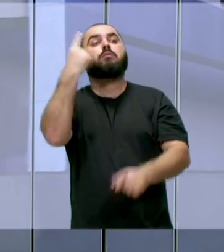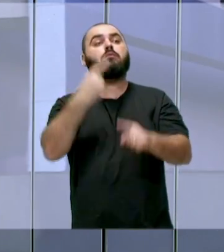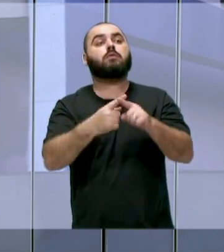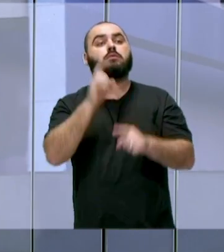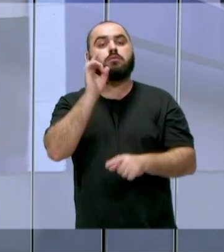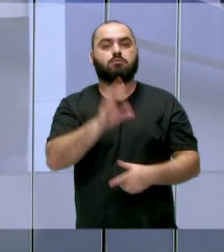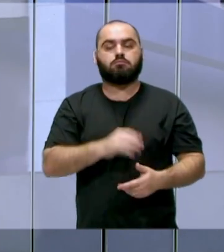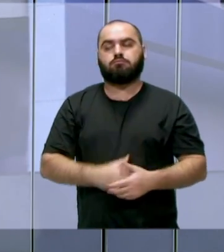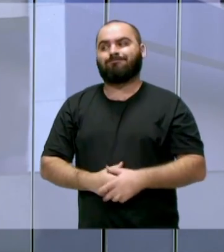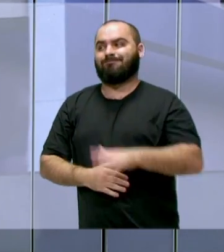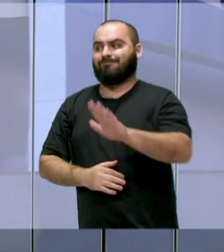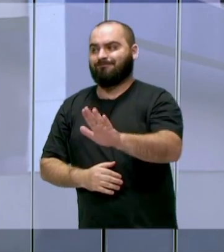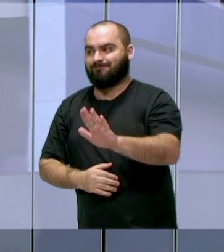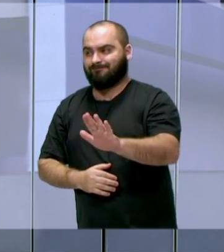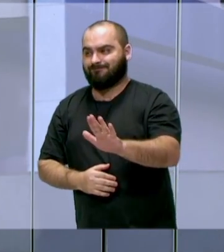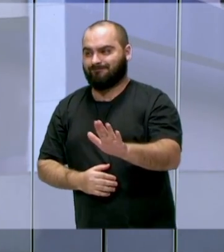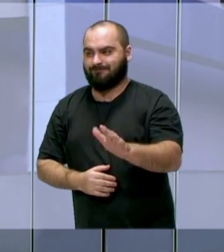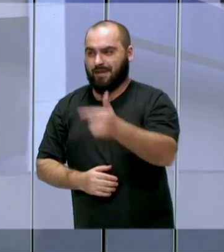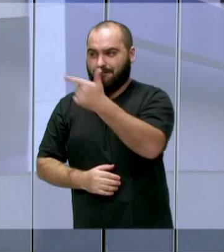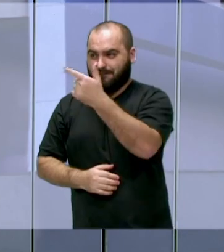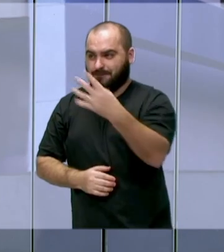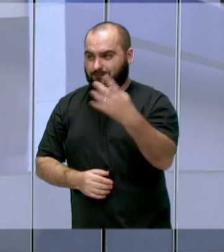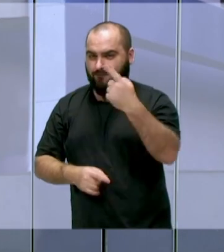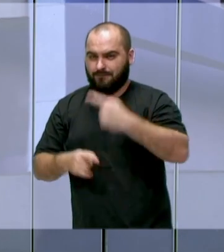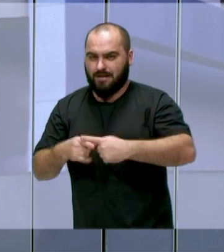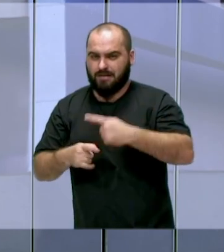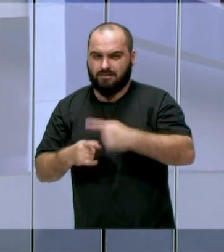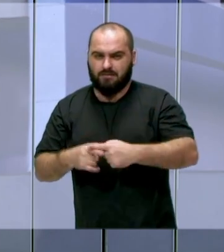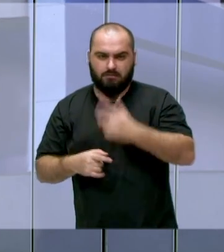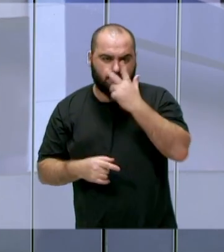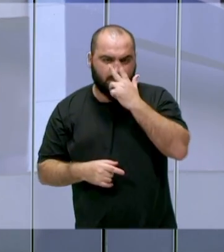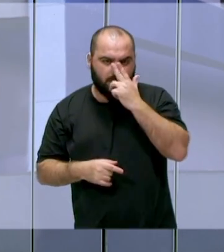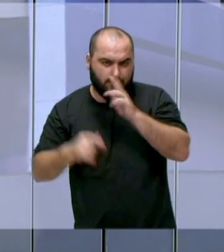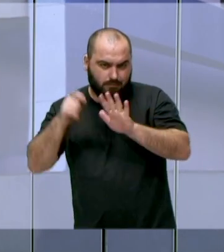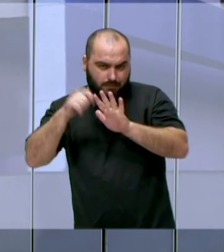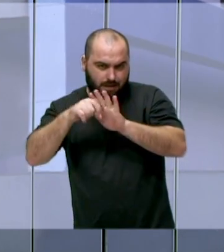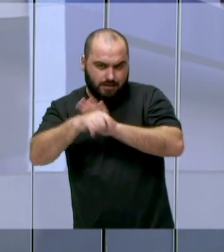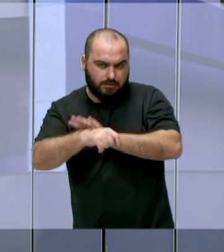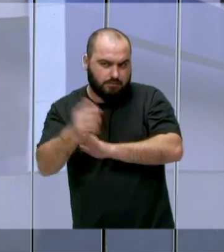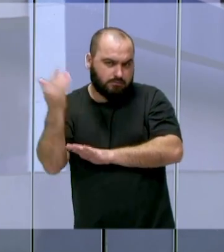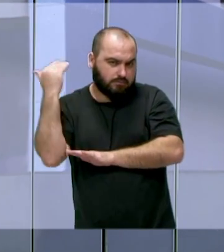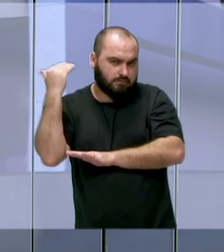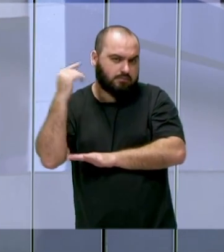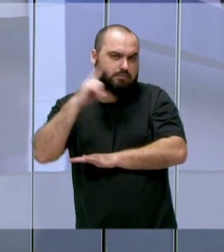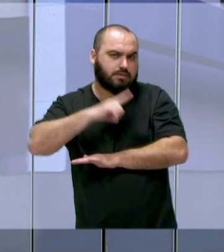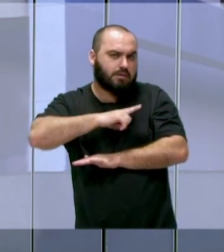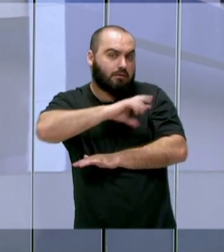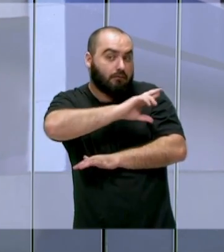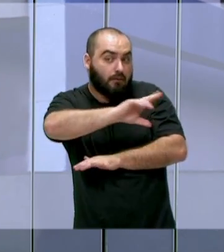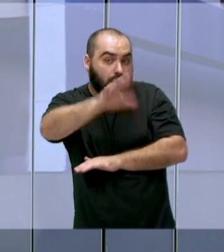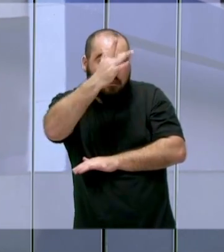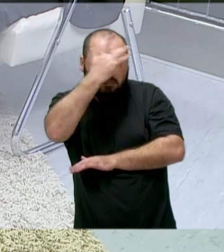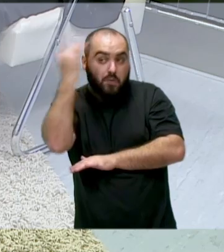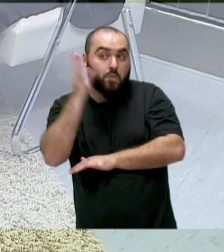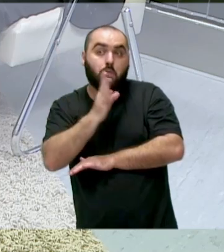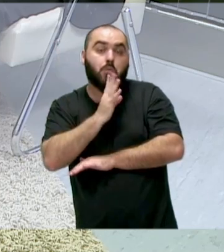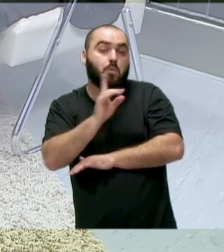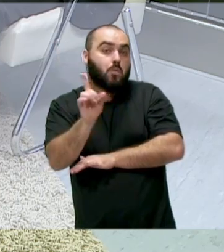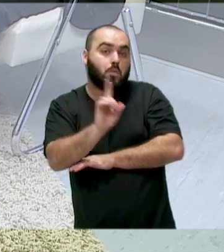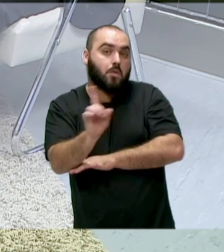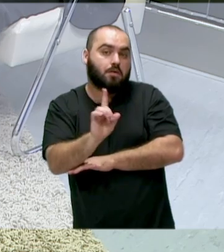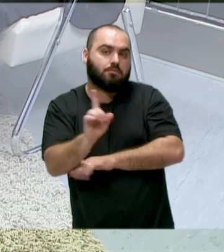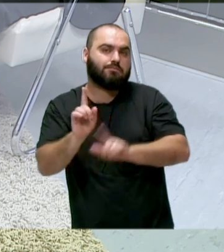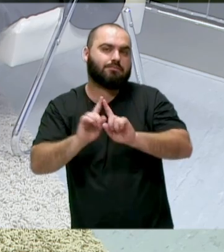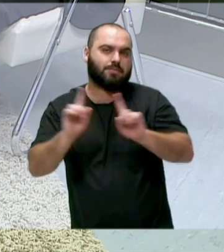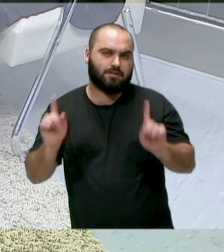ser muito recente essa questão de 24 vezes, eu acho que foi questão de poucos meses atrás, tem muitas pessoas ainda que desconhecem. Mas